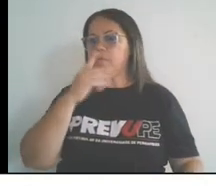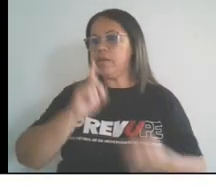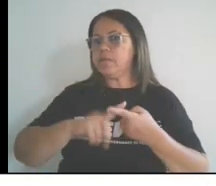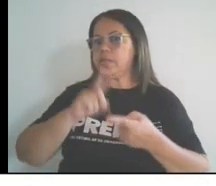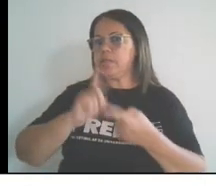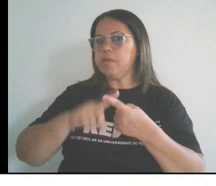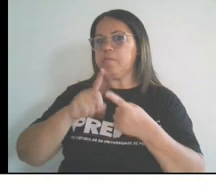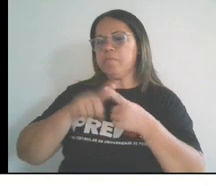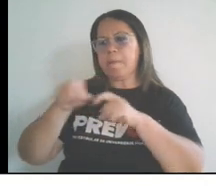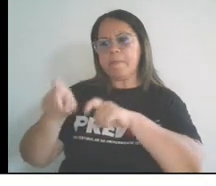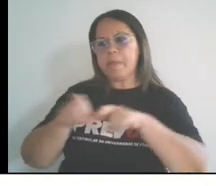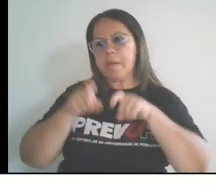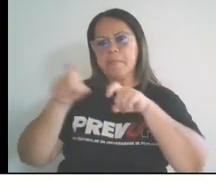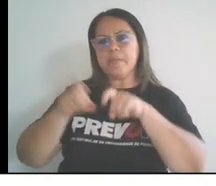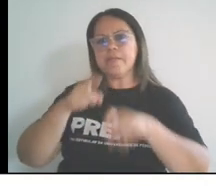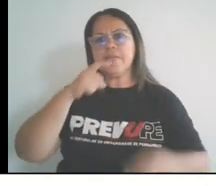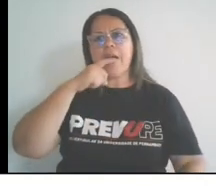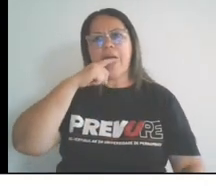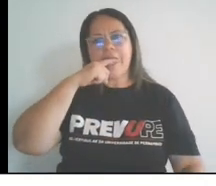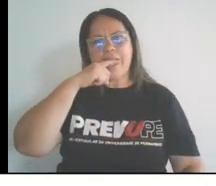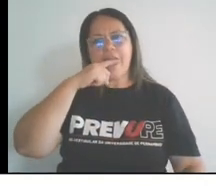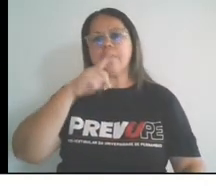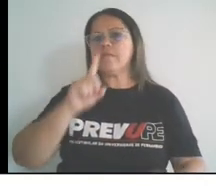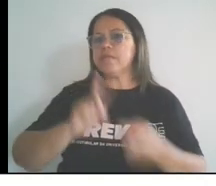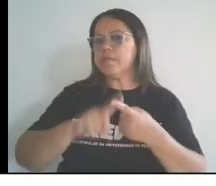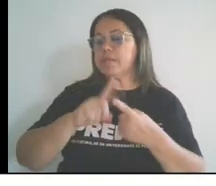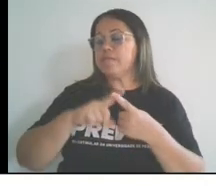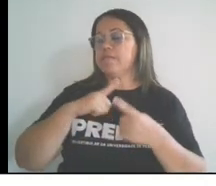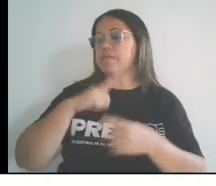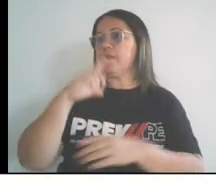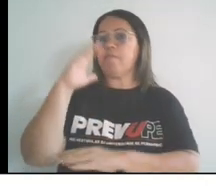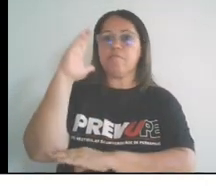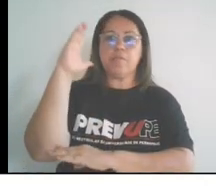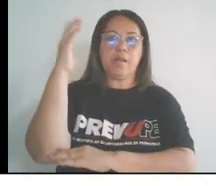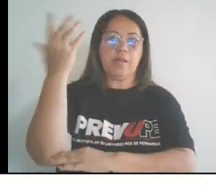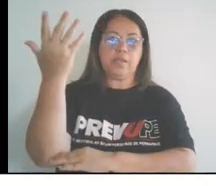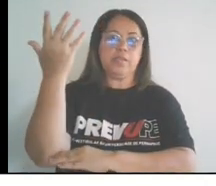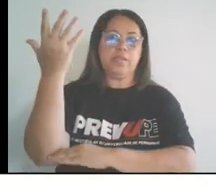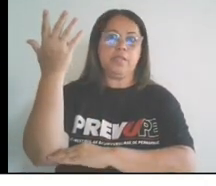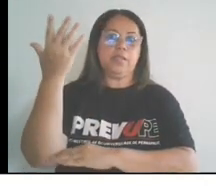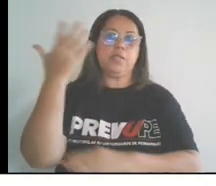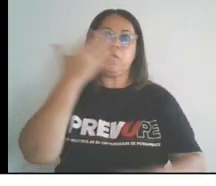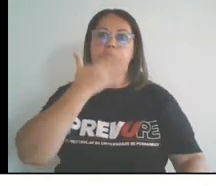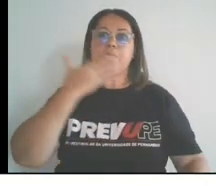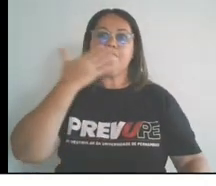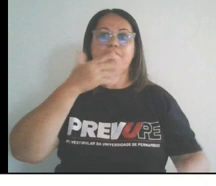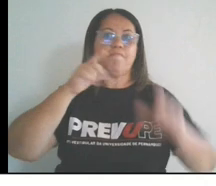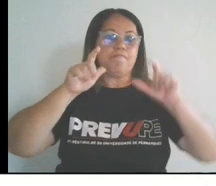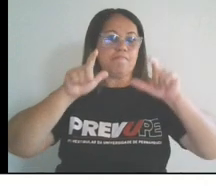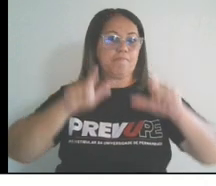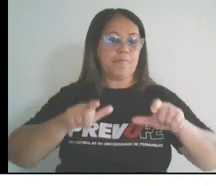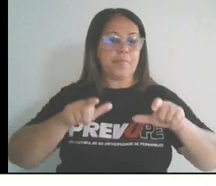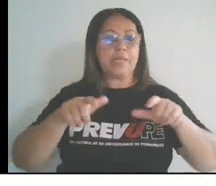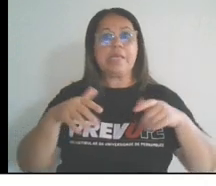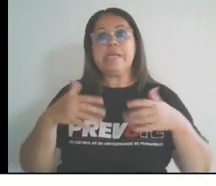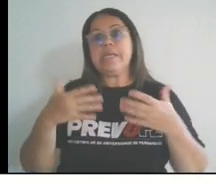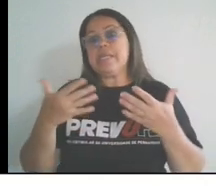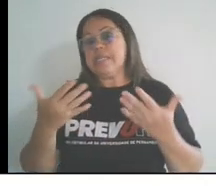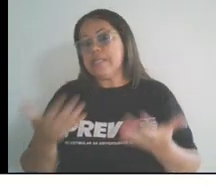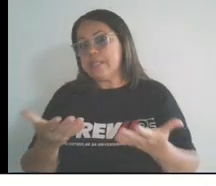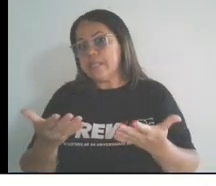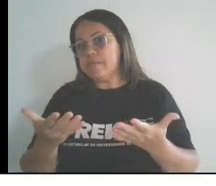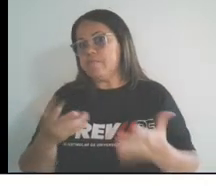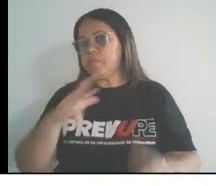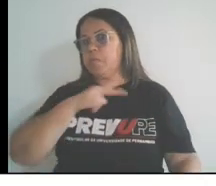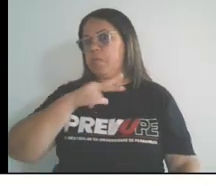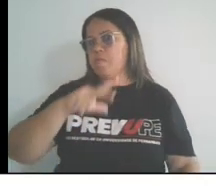suas colônias da madeira e no arquipélago dos Açores. Assim, a metrópole portuguesa